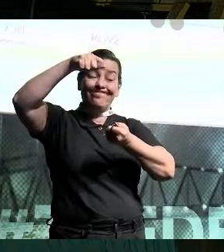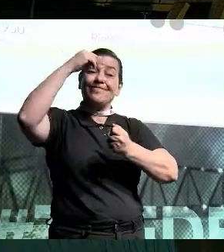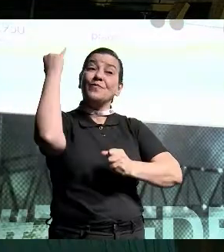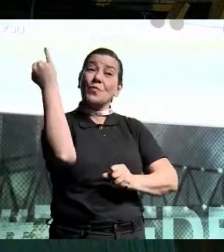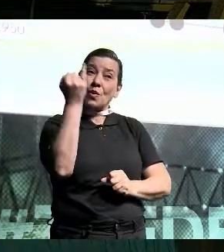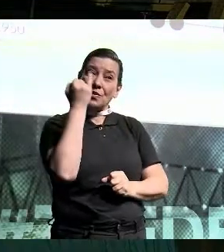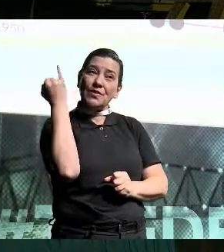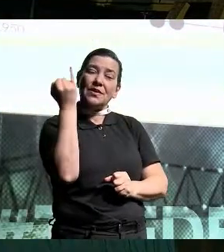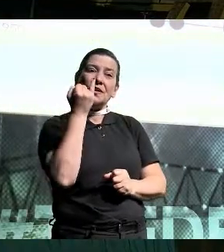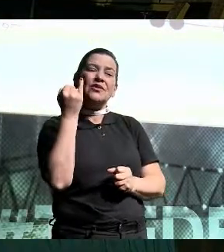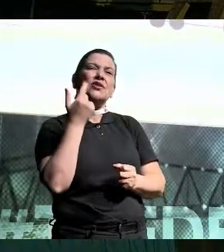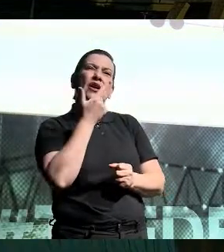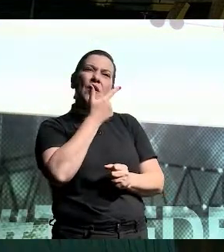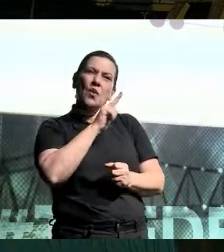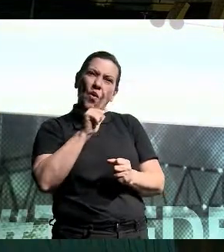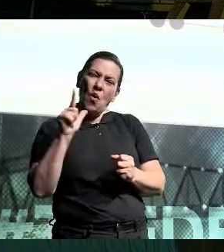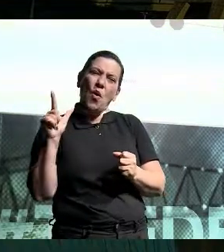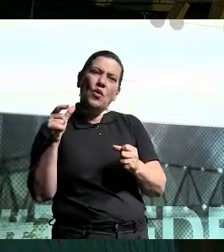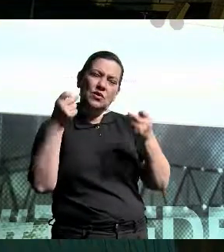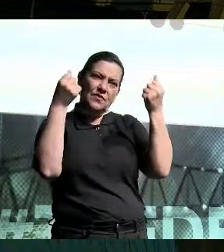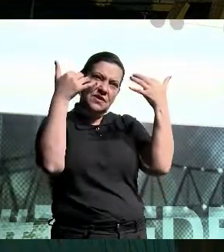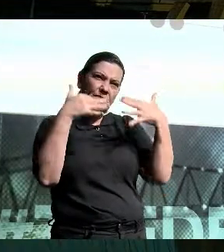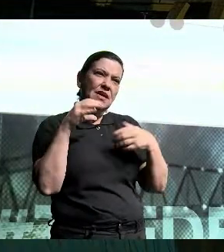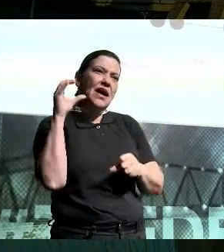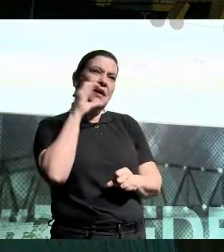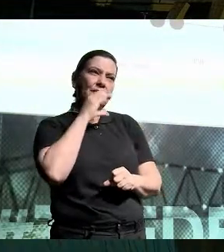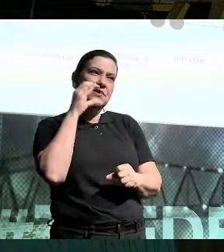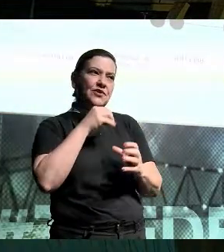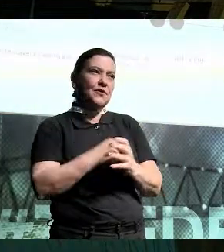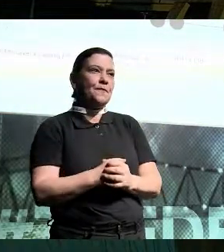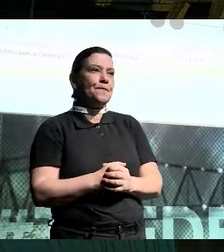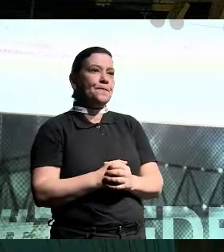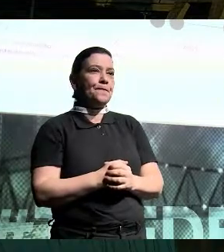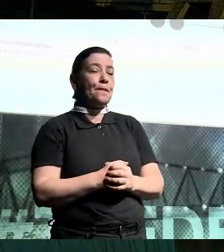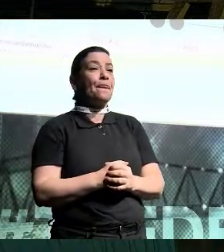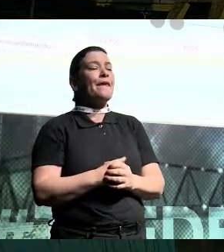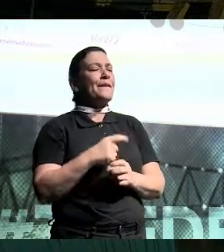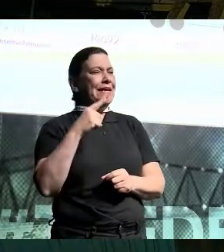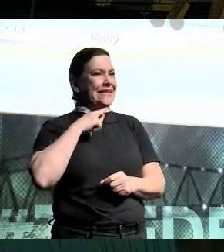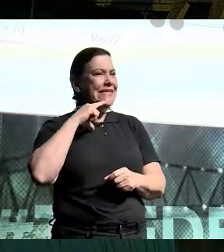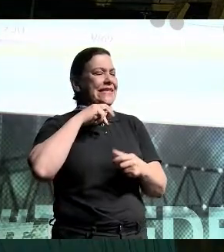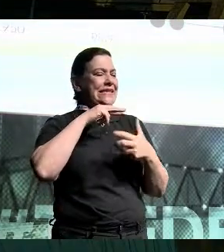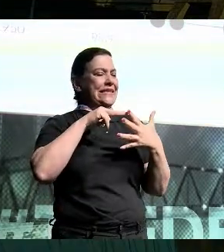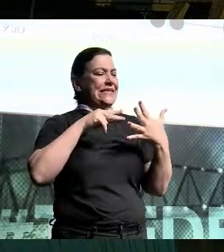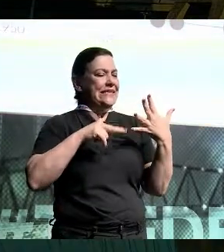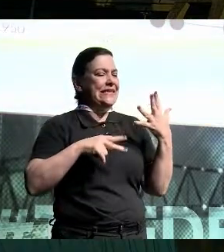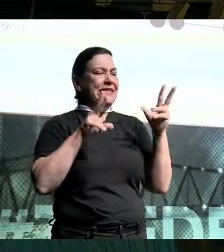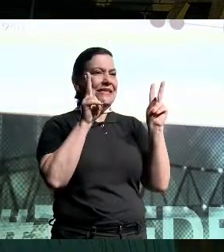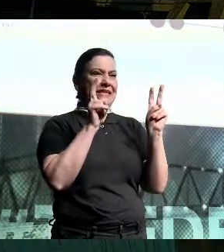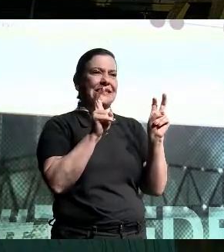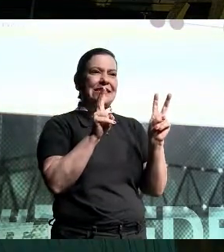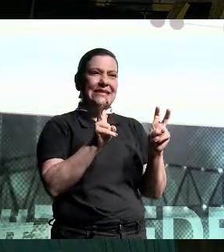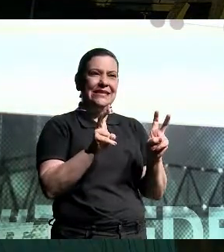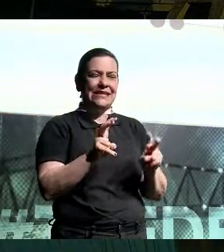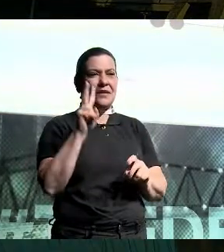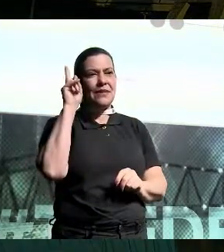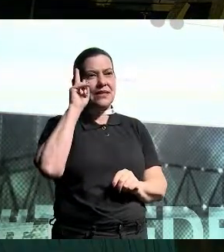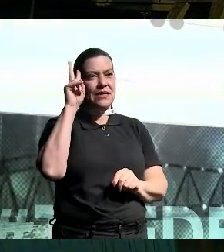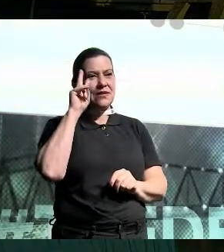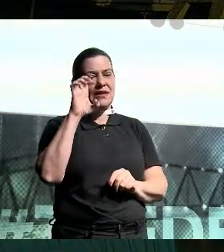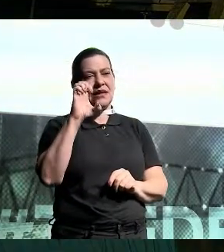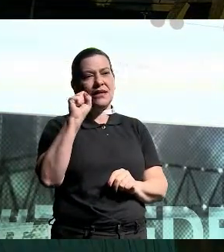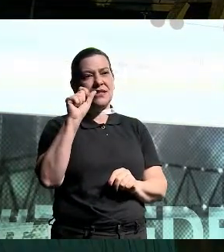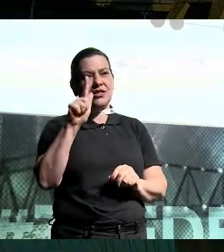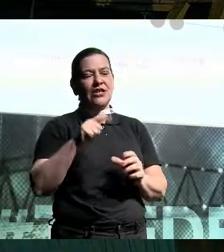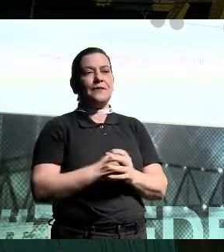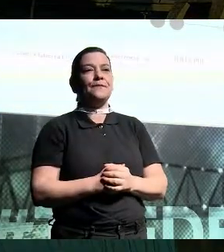Eu vou trazer alguns outros aqui para frente, bem rapidinho, mas tem muito mais tema dentro dessa história aqui do ESG.